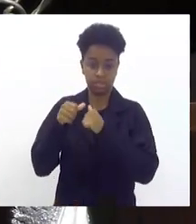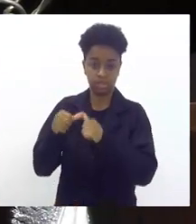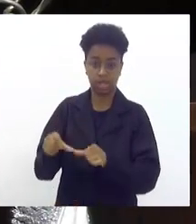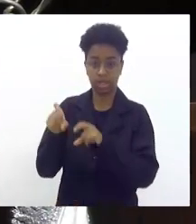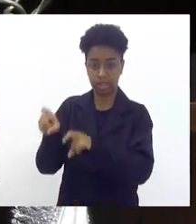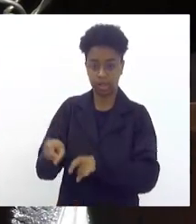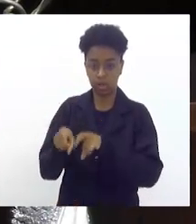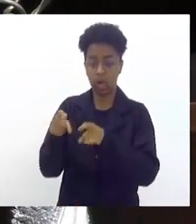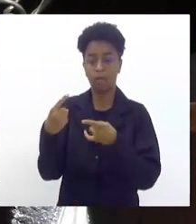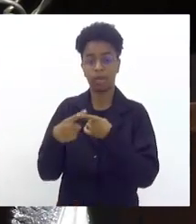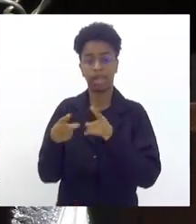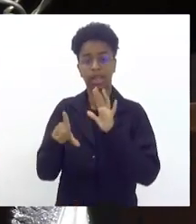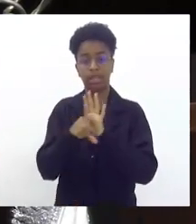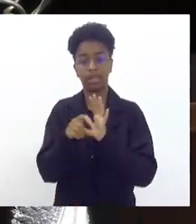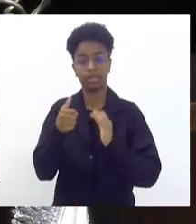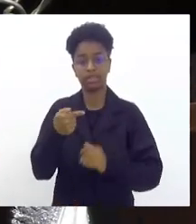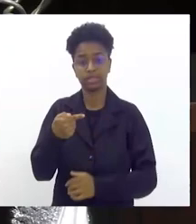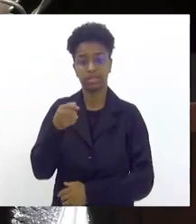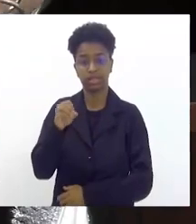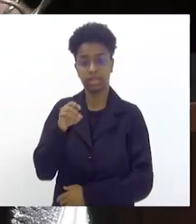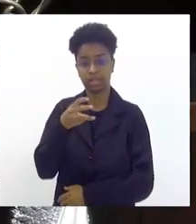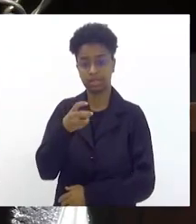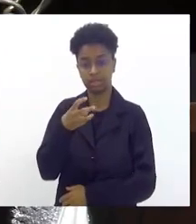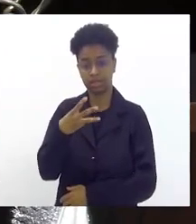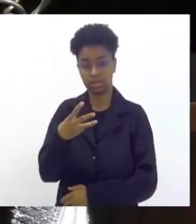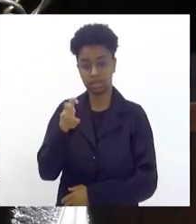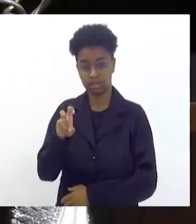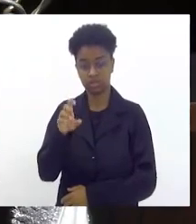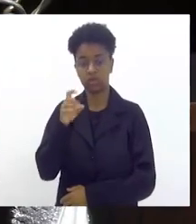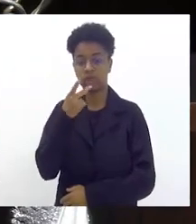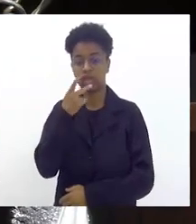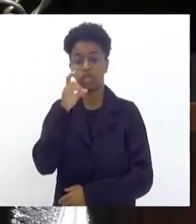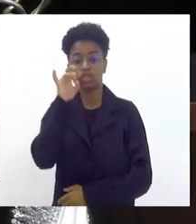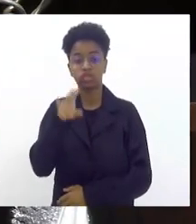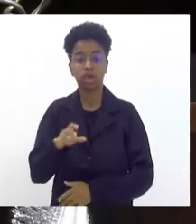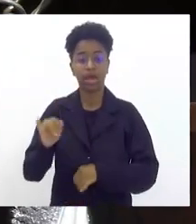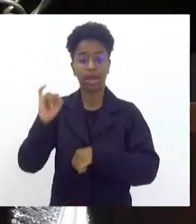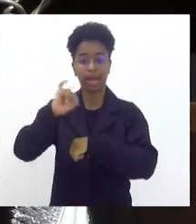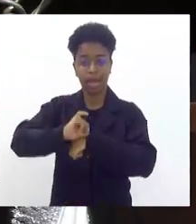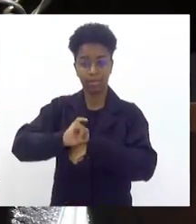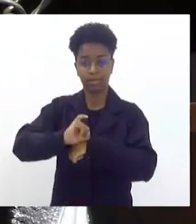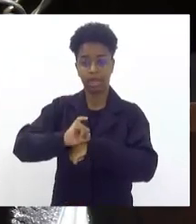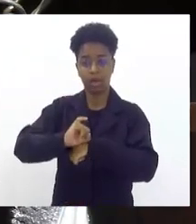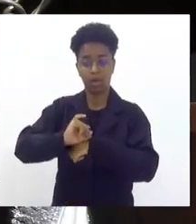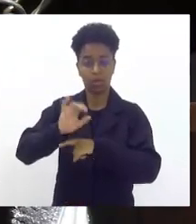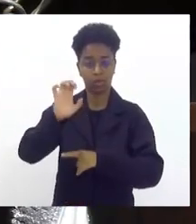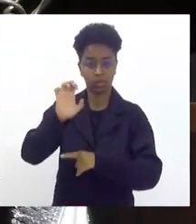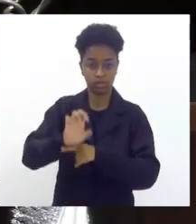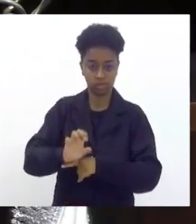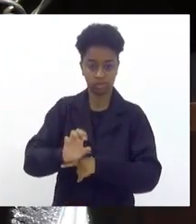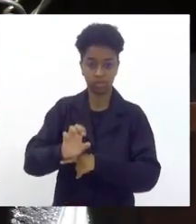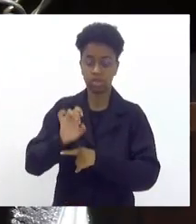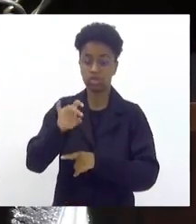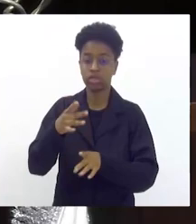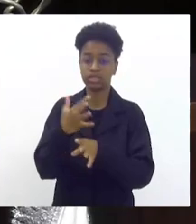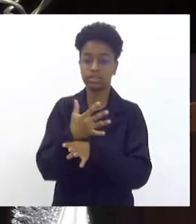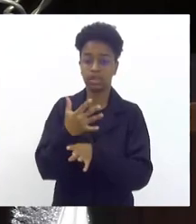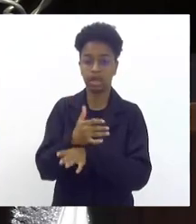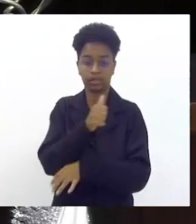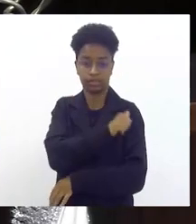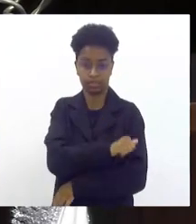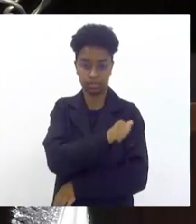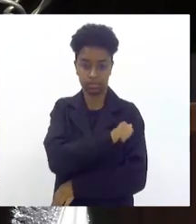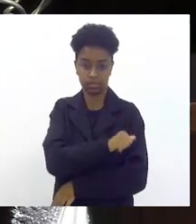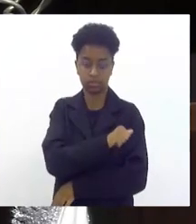porque a lei 7035 somente considera a capital do estado a cidade do Rio de Janeiro a